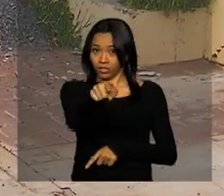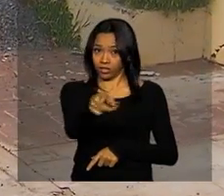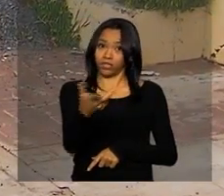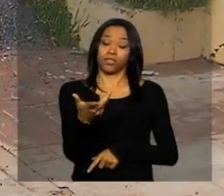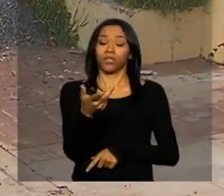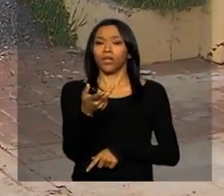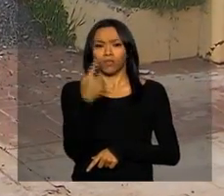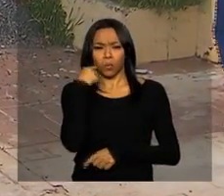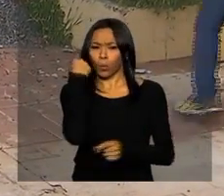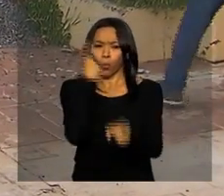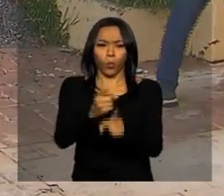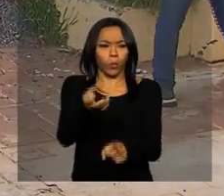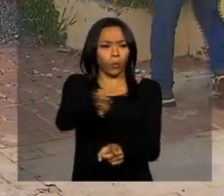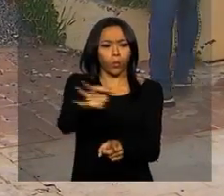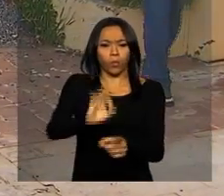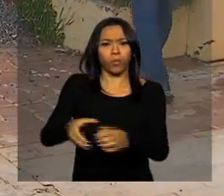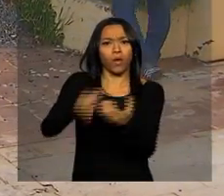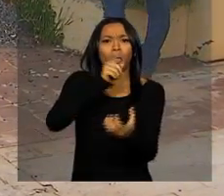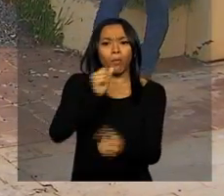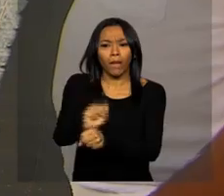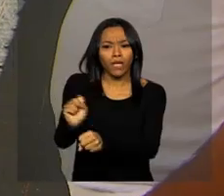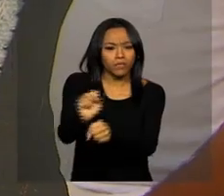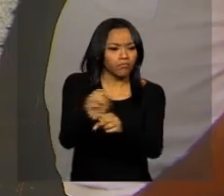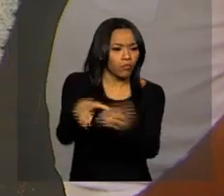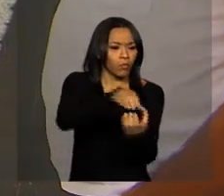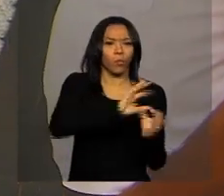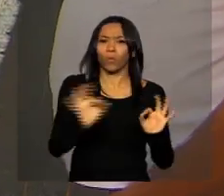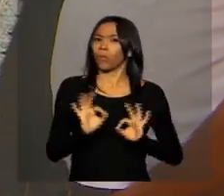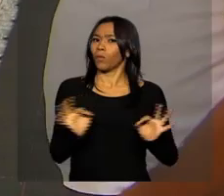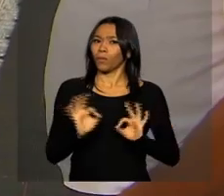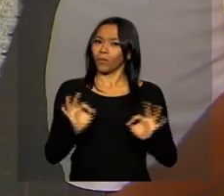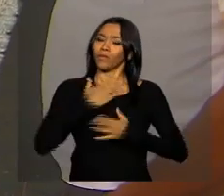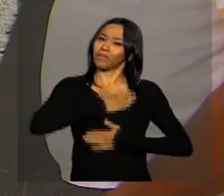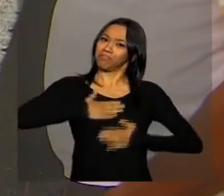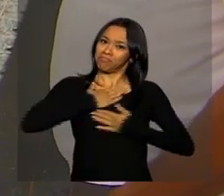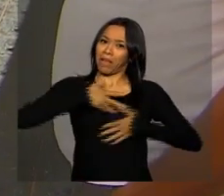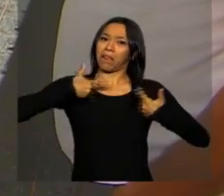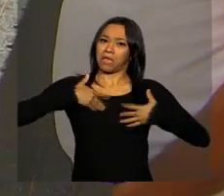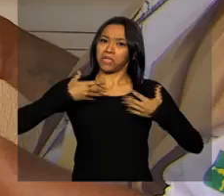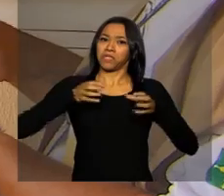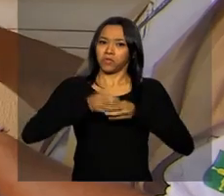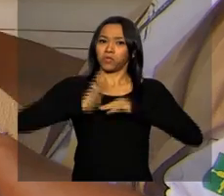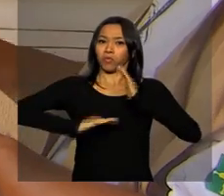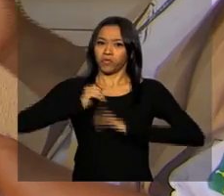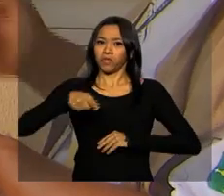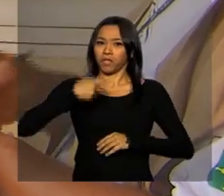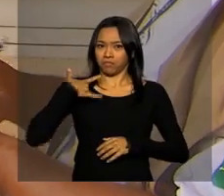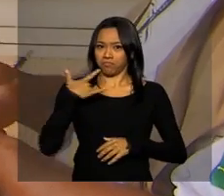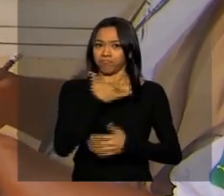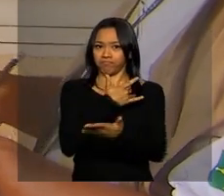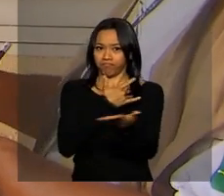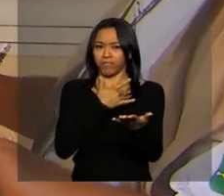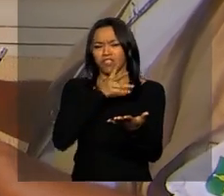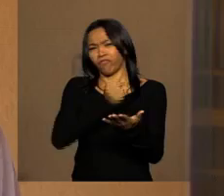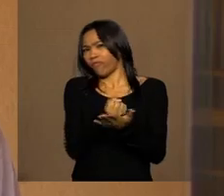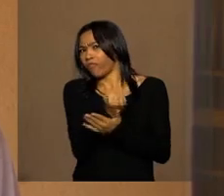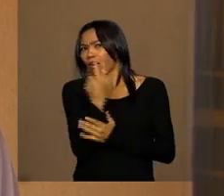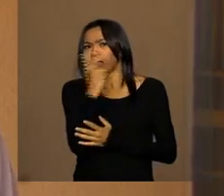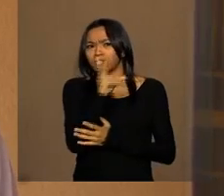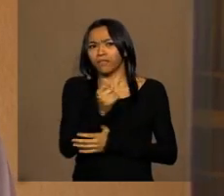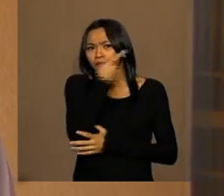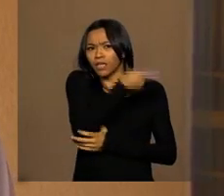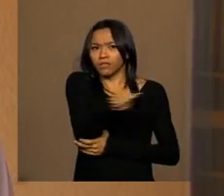vez não foi encontrado nenhum foco do mosquito para a satisfação dos agentes. A região já foi visitada várias vezes.